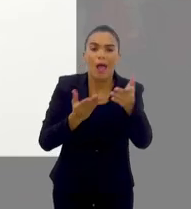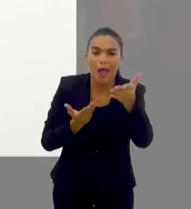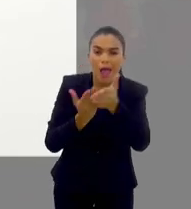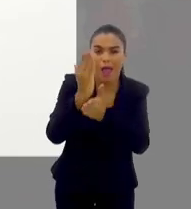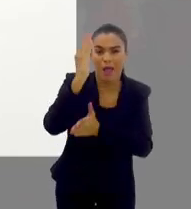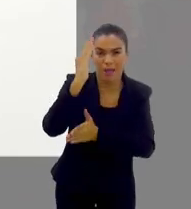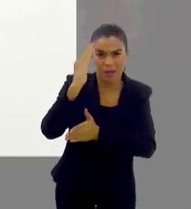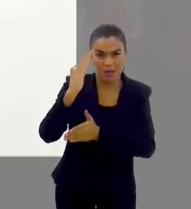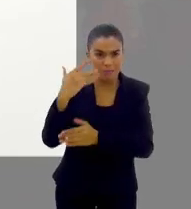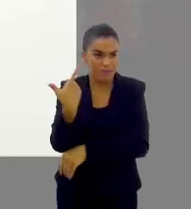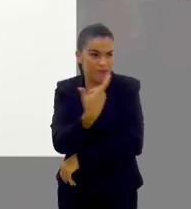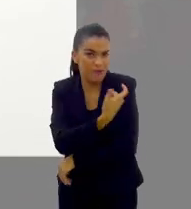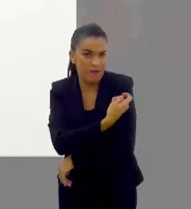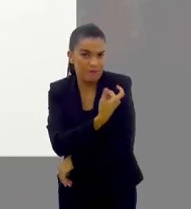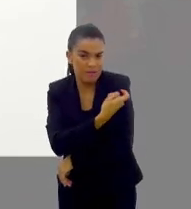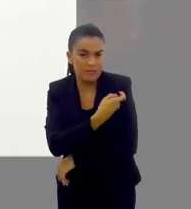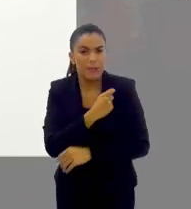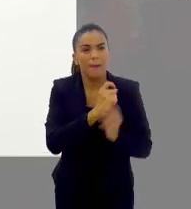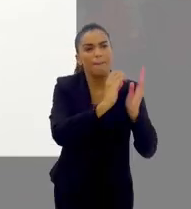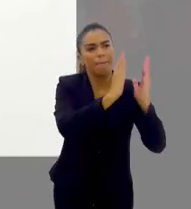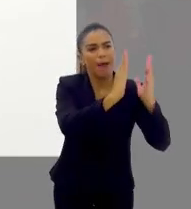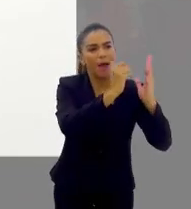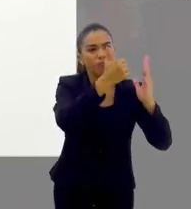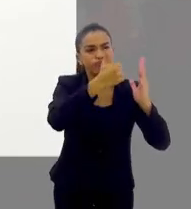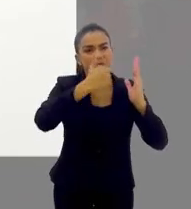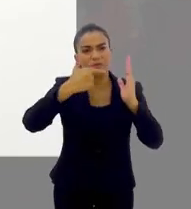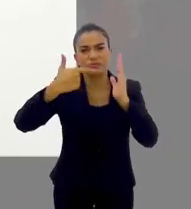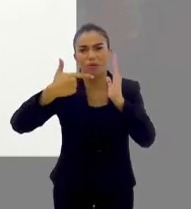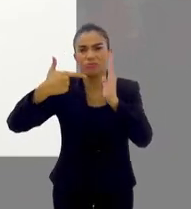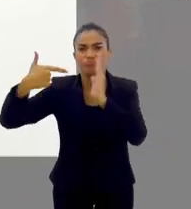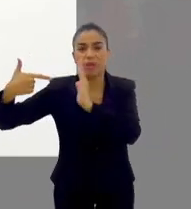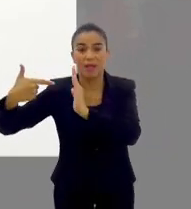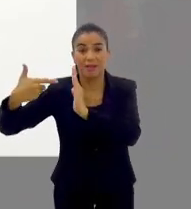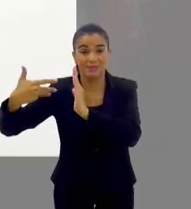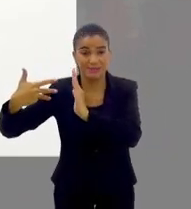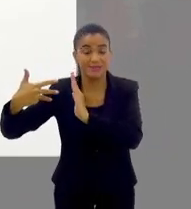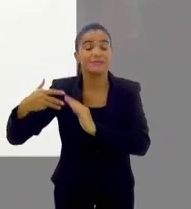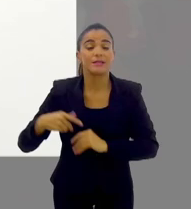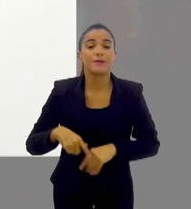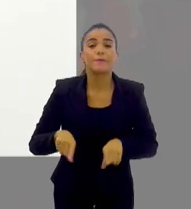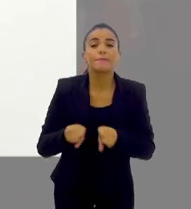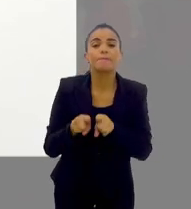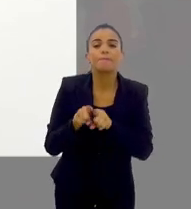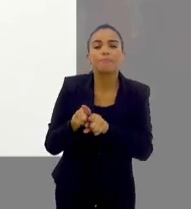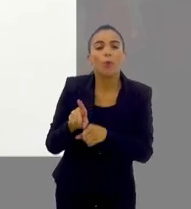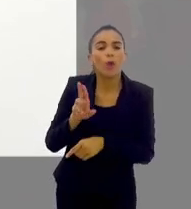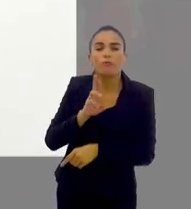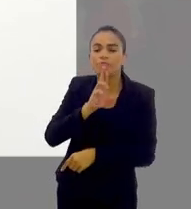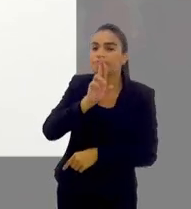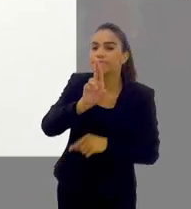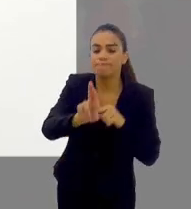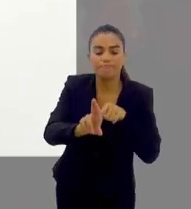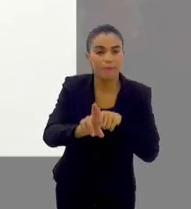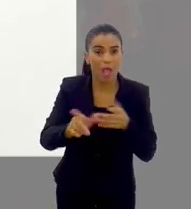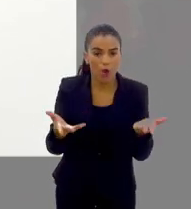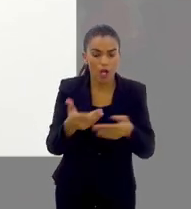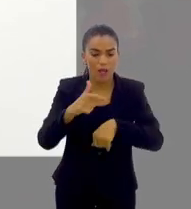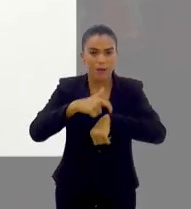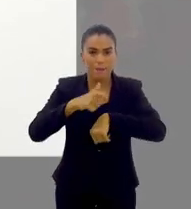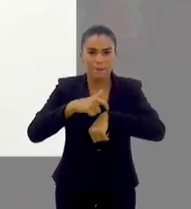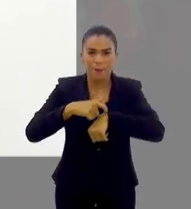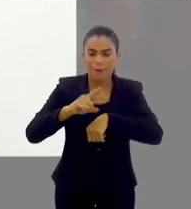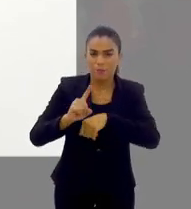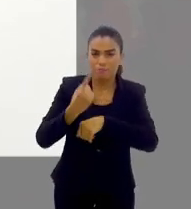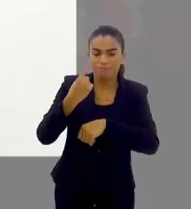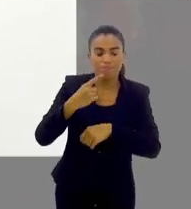Até aprovarem a vacina em três fases e tal, e mostra realmente uma resposta que nos parece, nesse